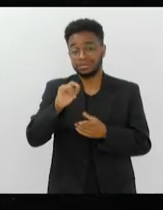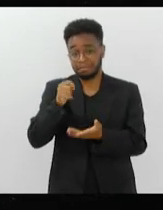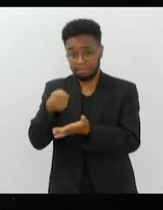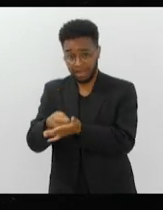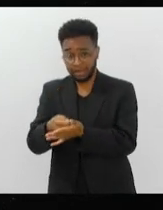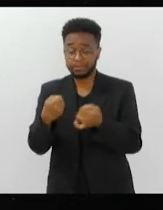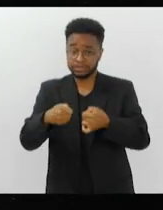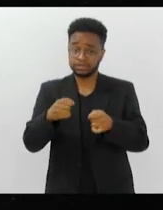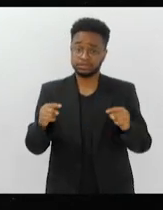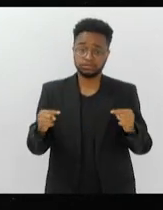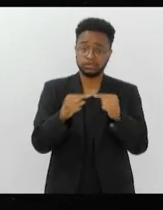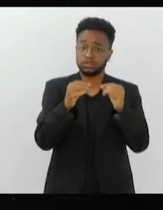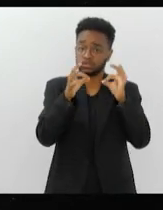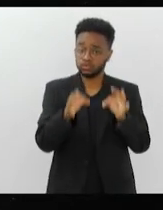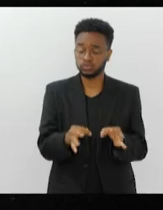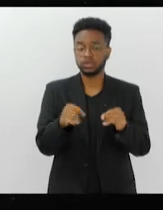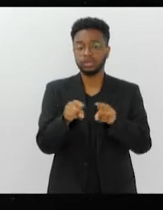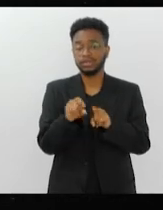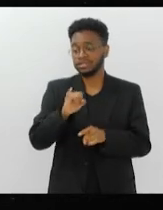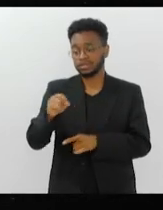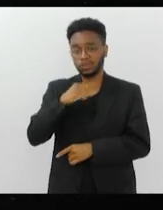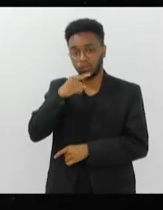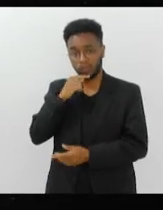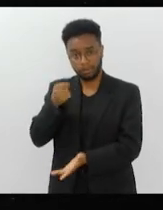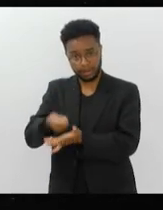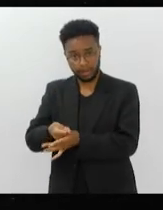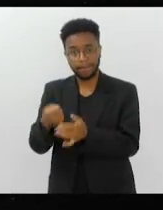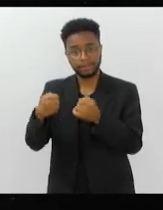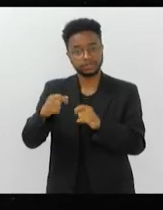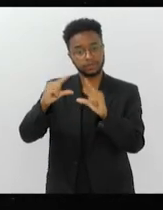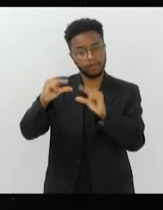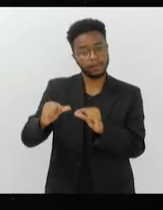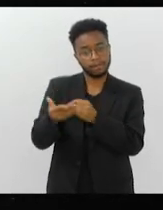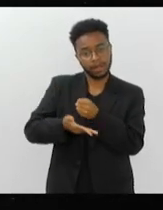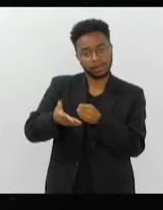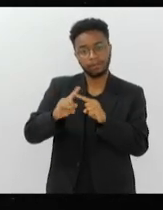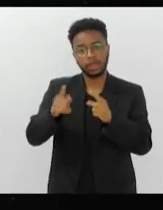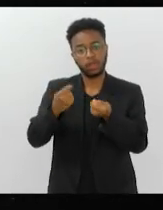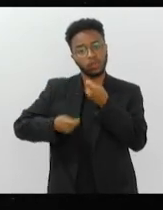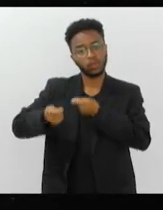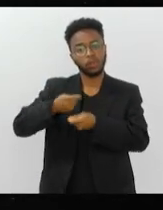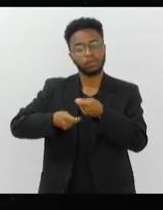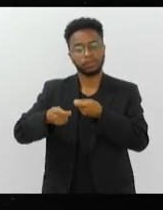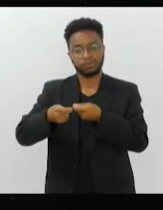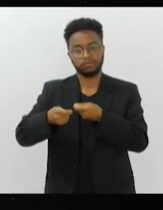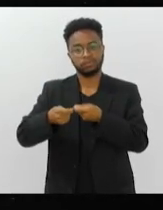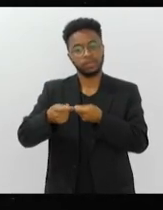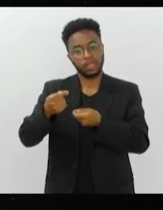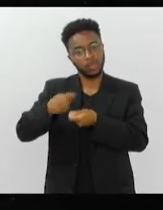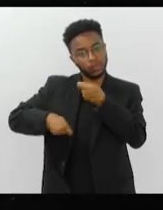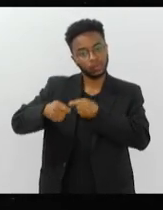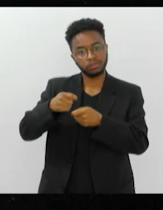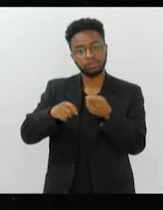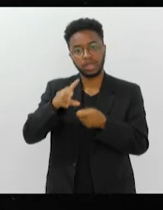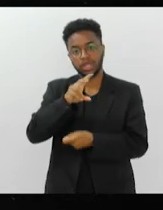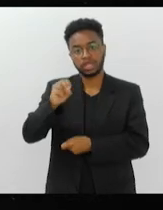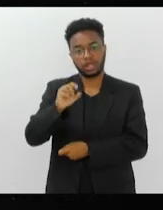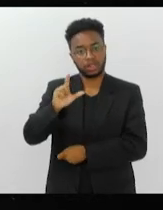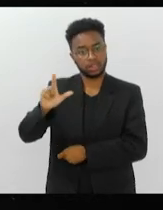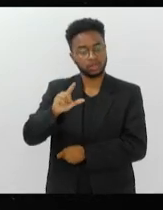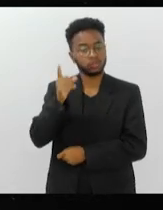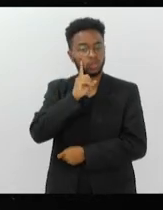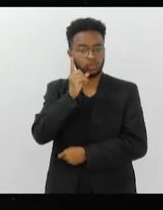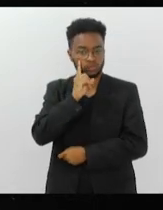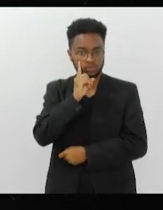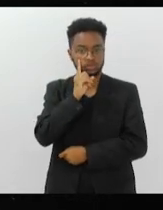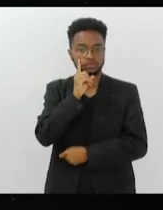justo, e aquele que não possa pagar, ele pague a tarefa mínima, economizando, que ele vai economizar 500 litros de água por dia,